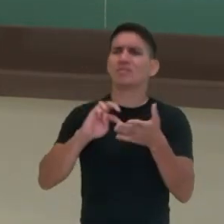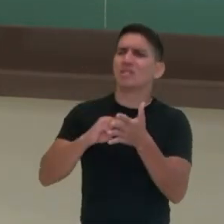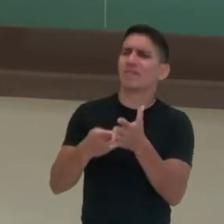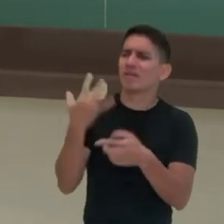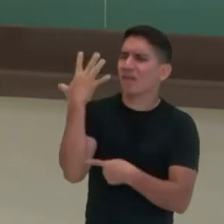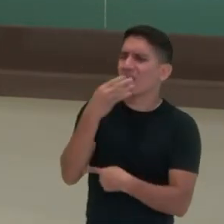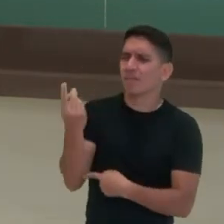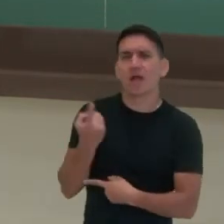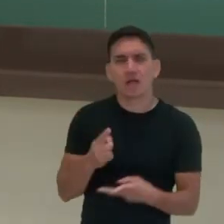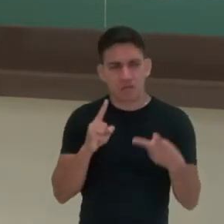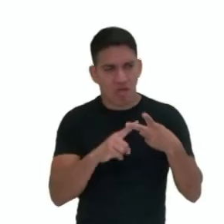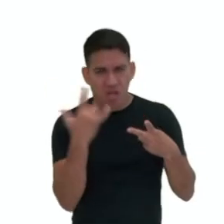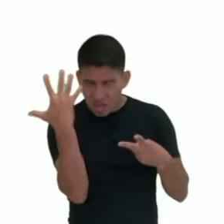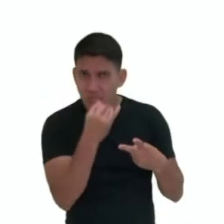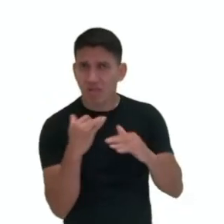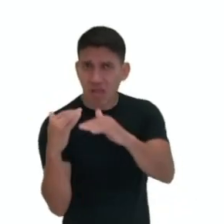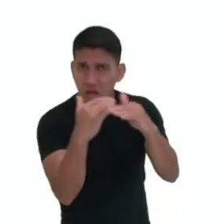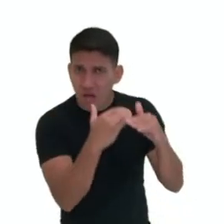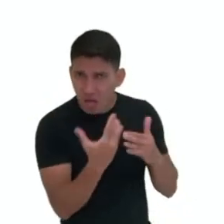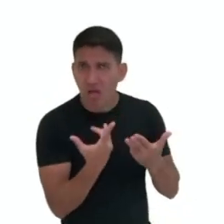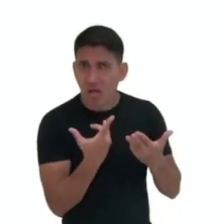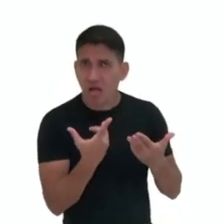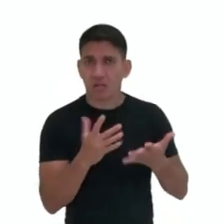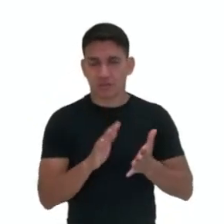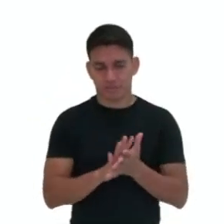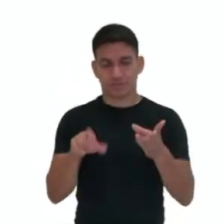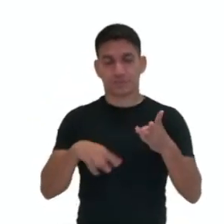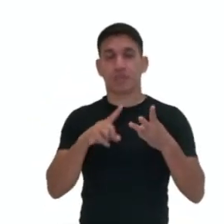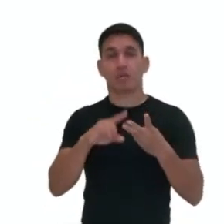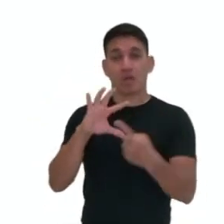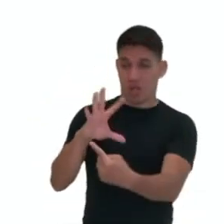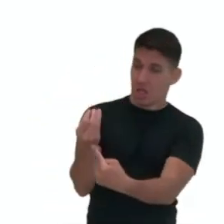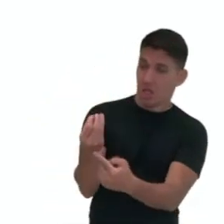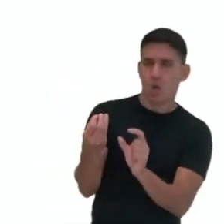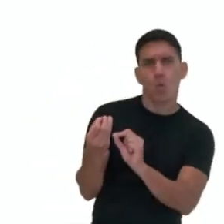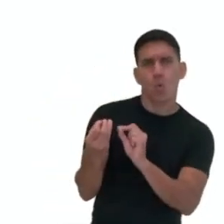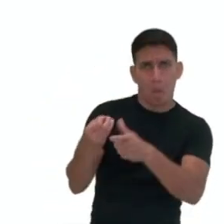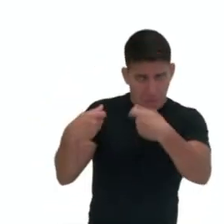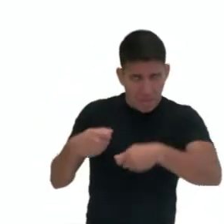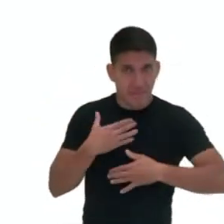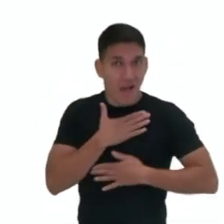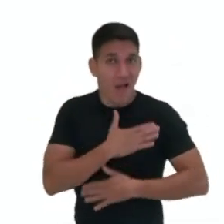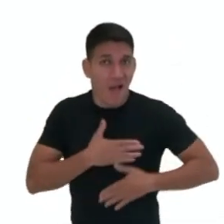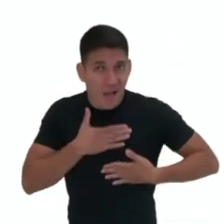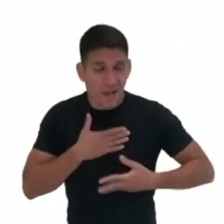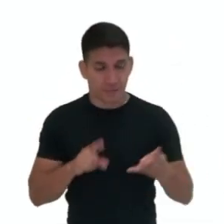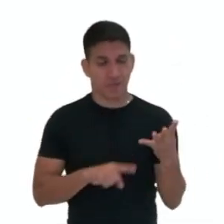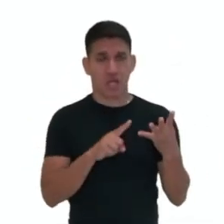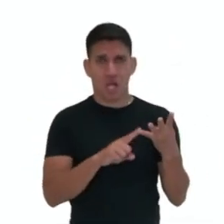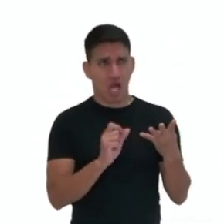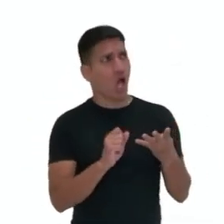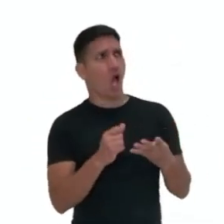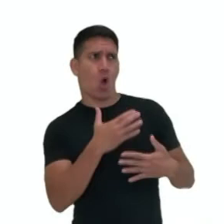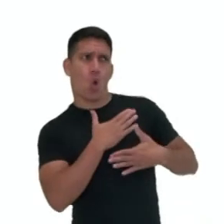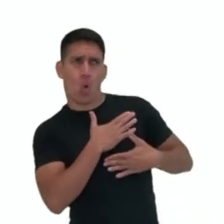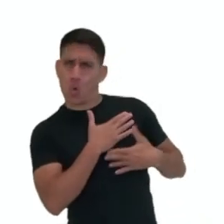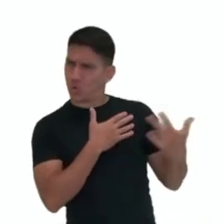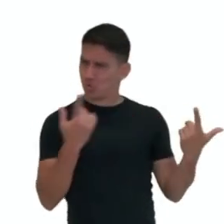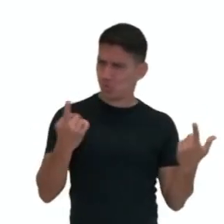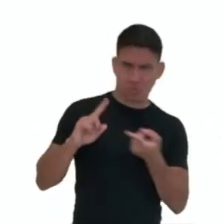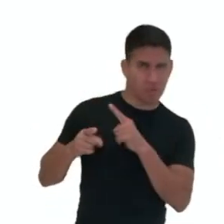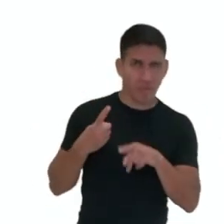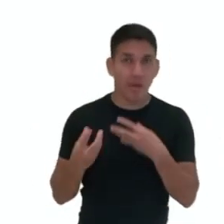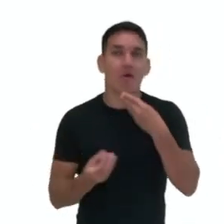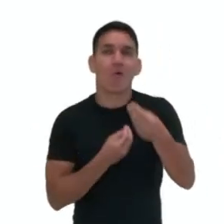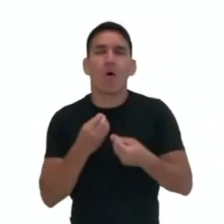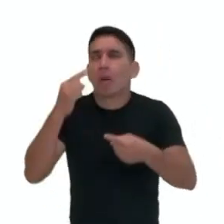belo, a beleza universal ou relativa, a arte precisa agradar, gosto se discute, como criamos